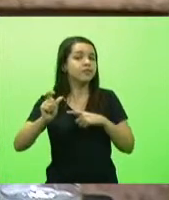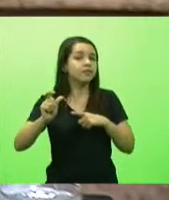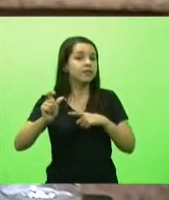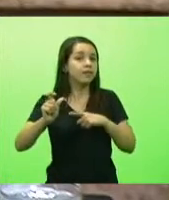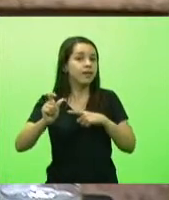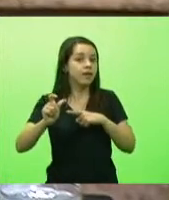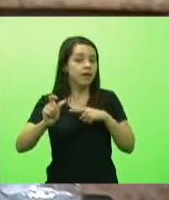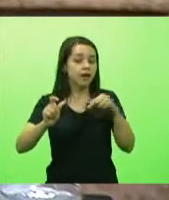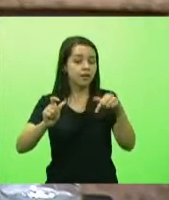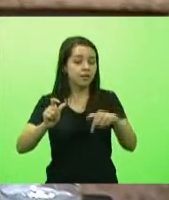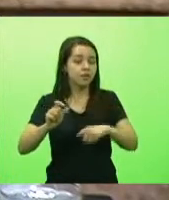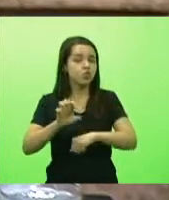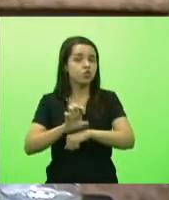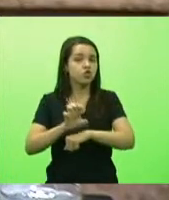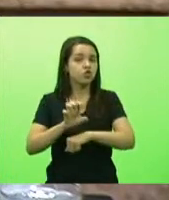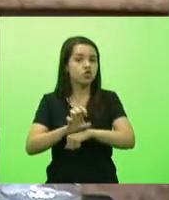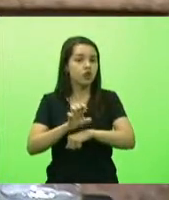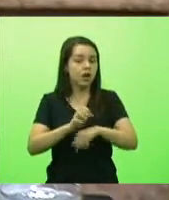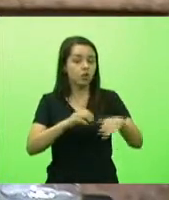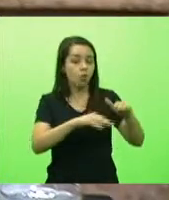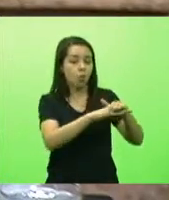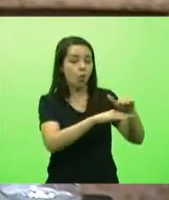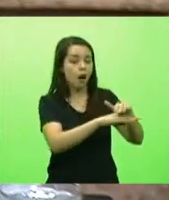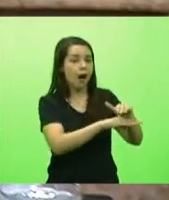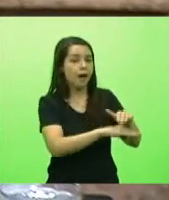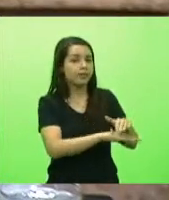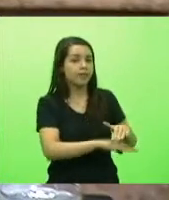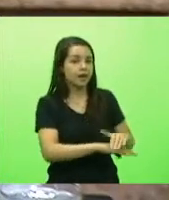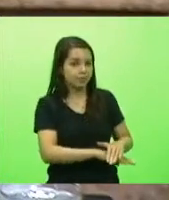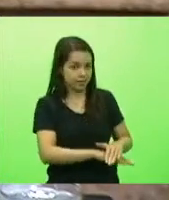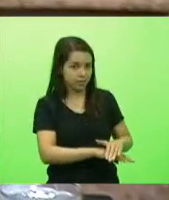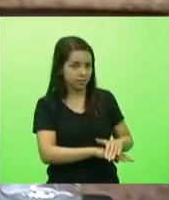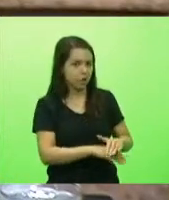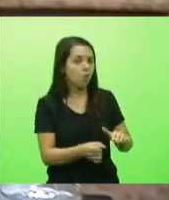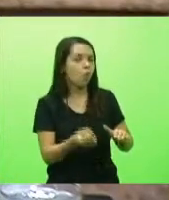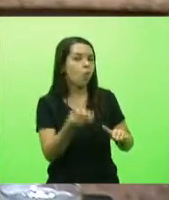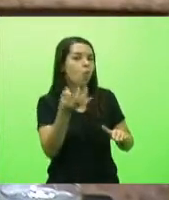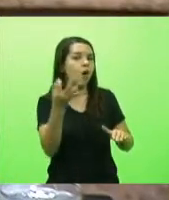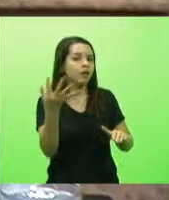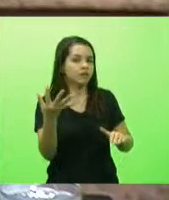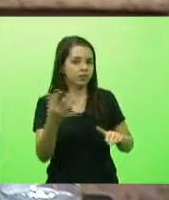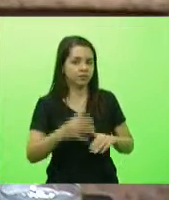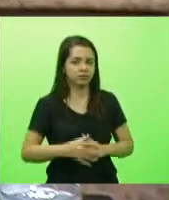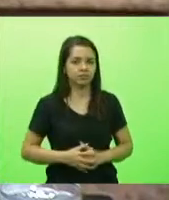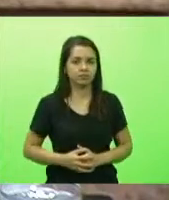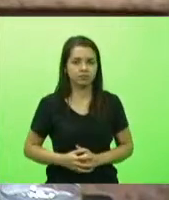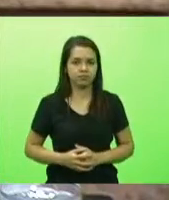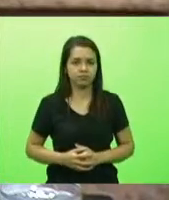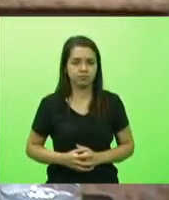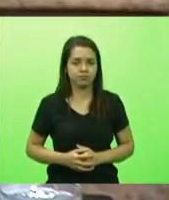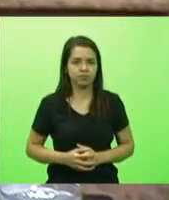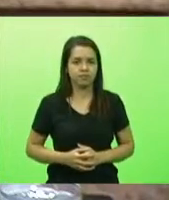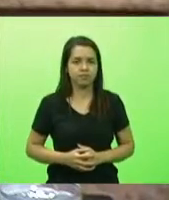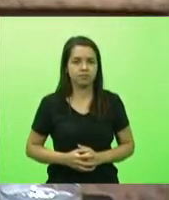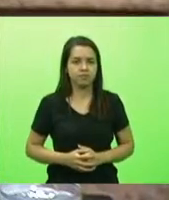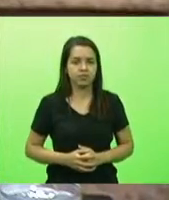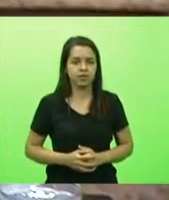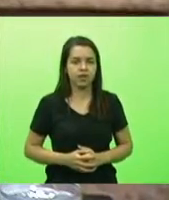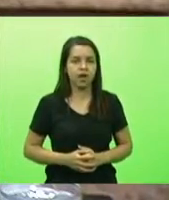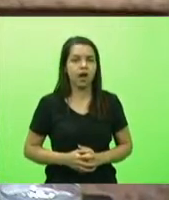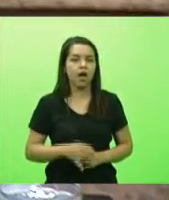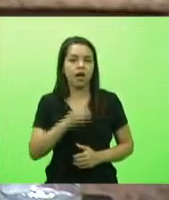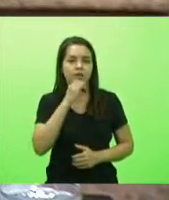quantas doses de vacina estão hoje em algum alguma alguma